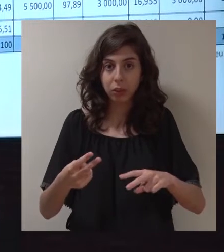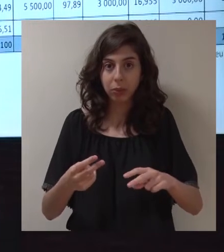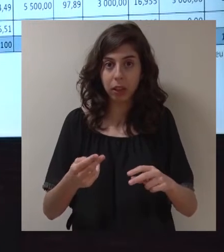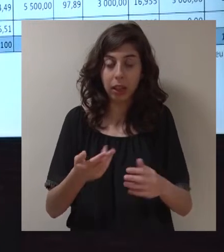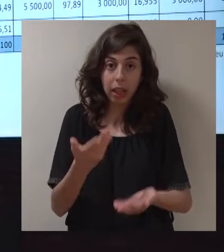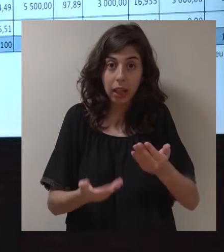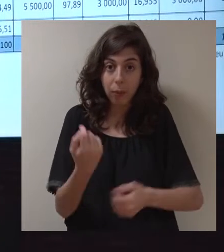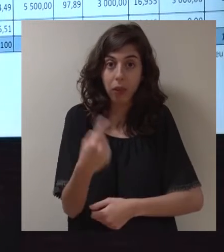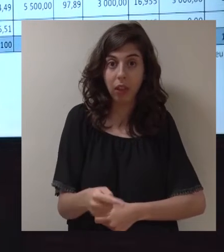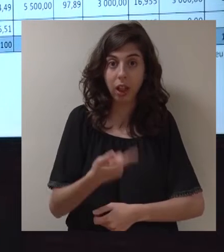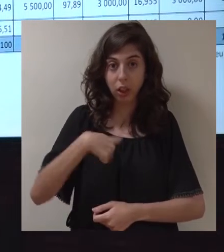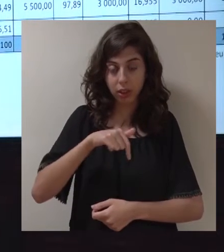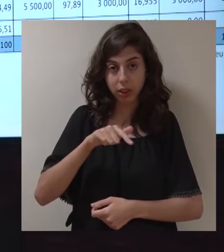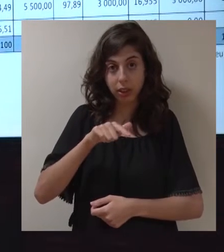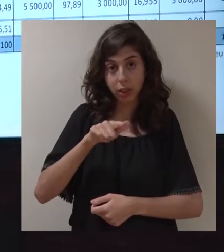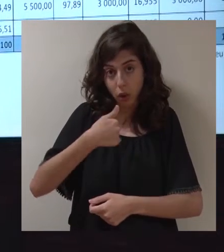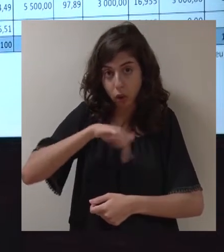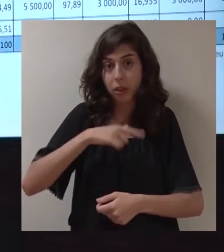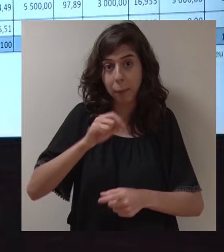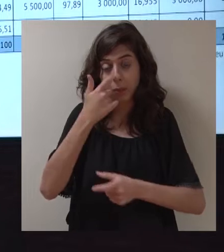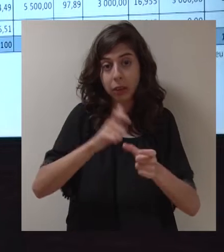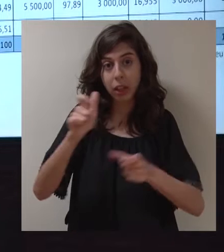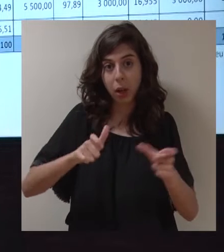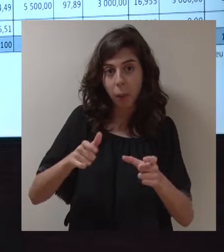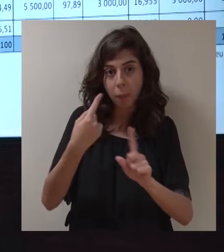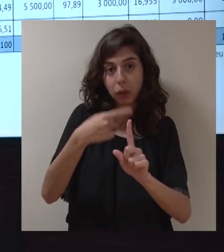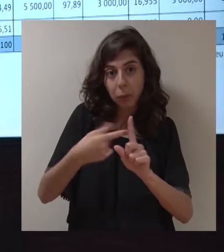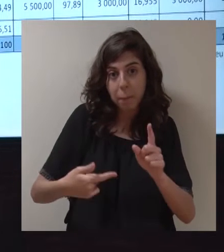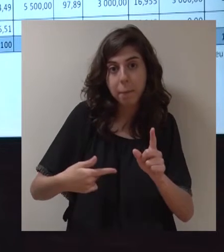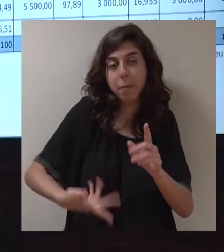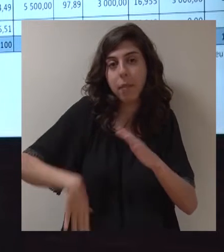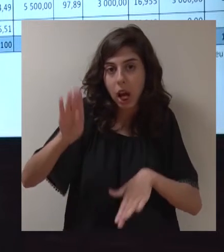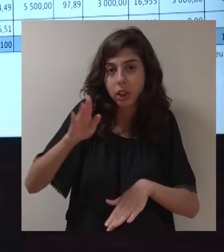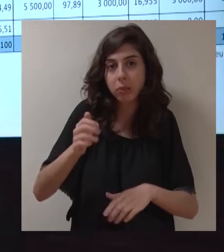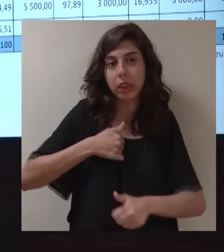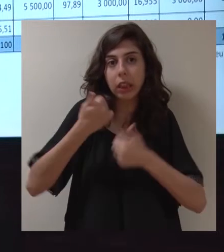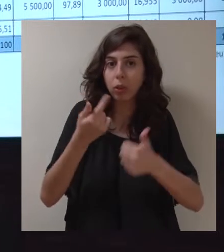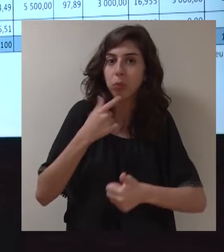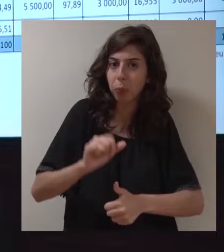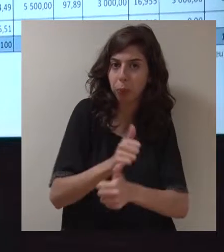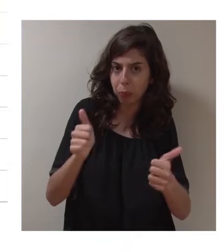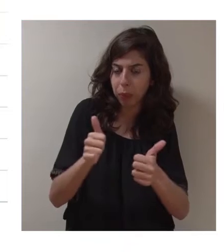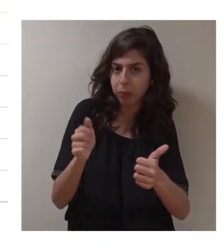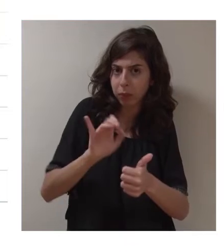sustentáveis, os cidadãos têm também mais prerrogativas, mais benefícios e uma cidade com bom nome.